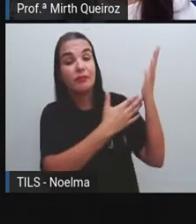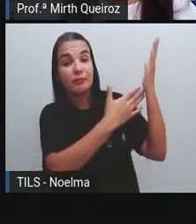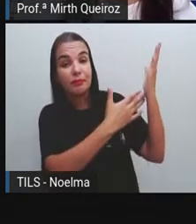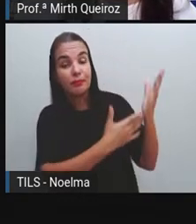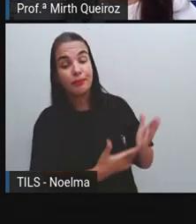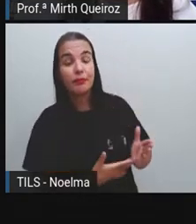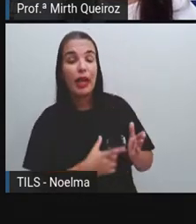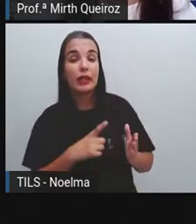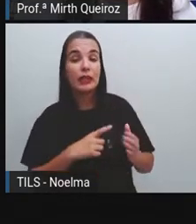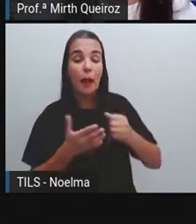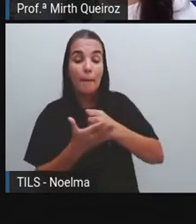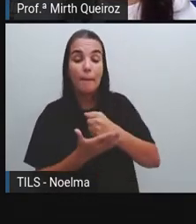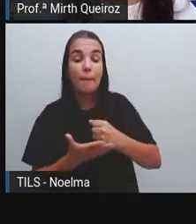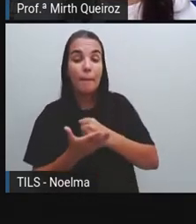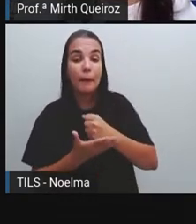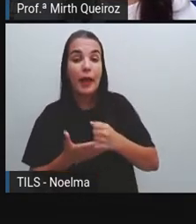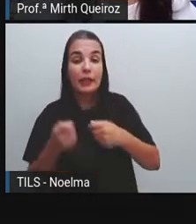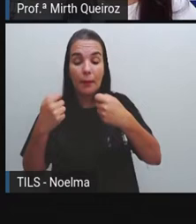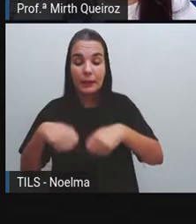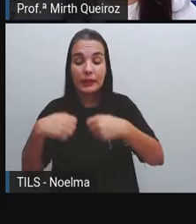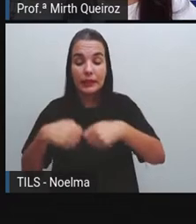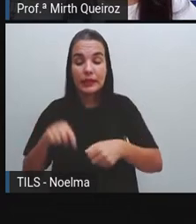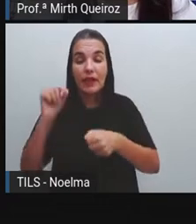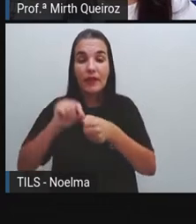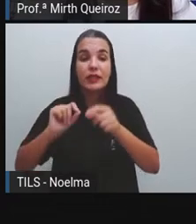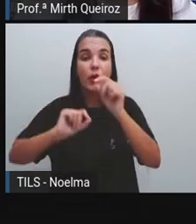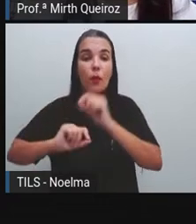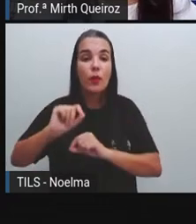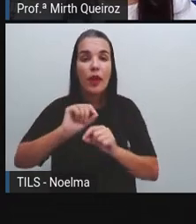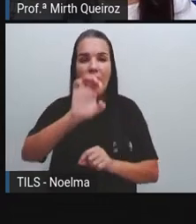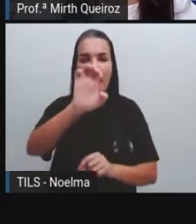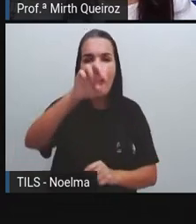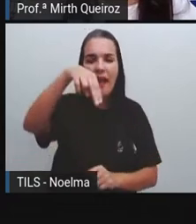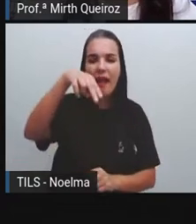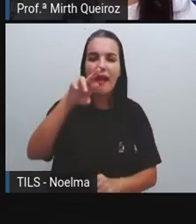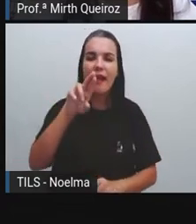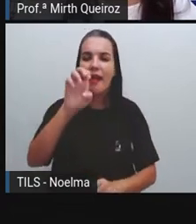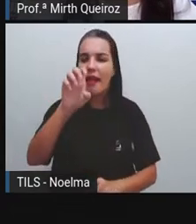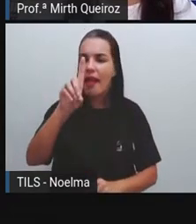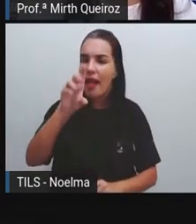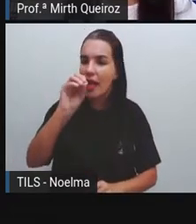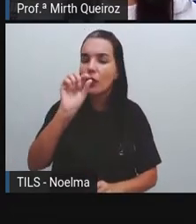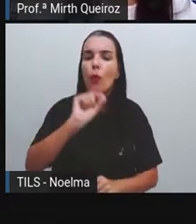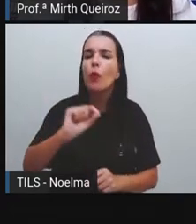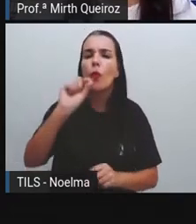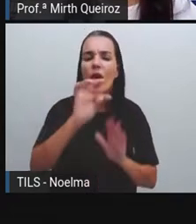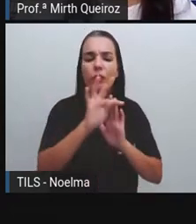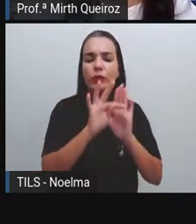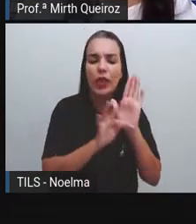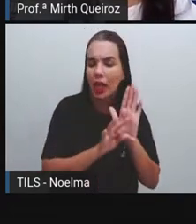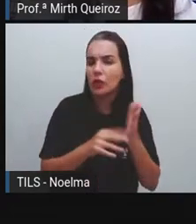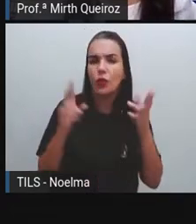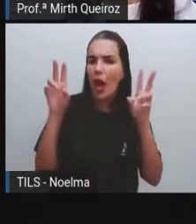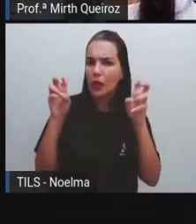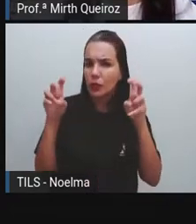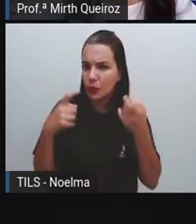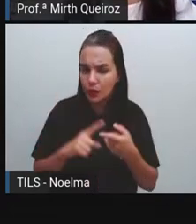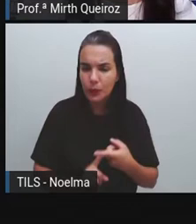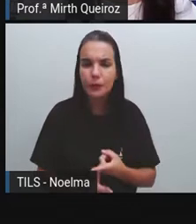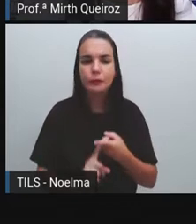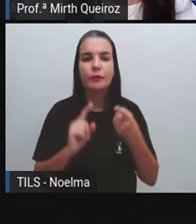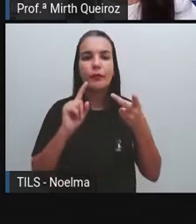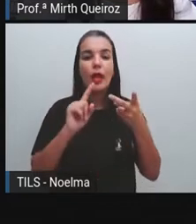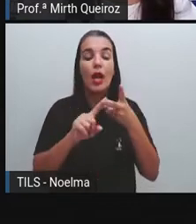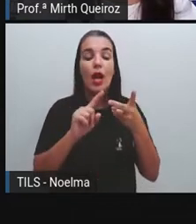têm como fundamento o básico da narrativa, como eu disse pra vocês, o enredo, que é o próprio texto em si, certo? O assunto do texto ali. O